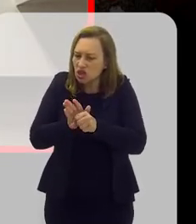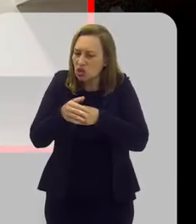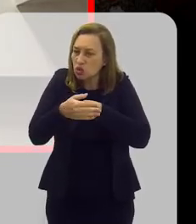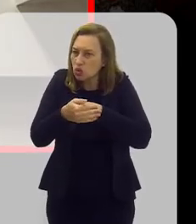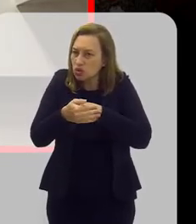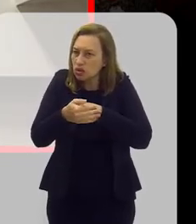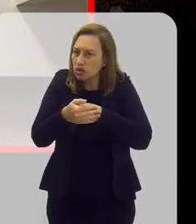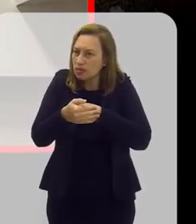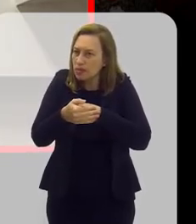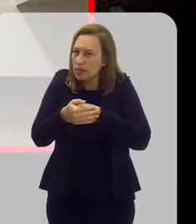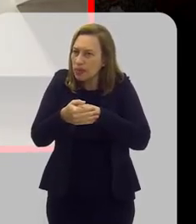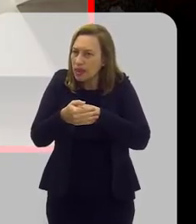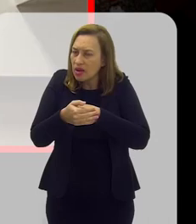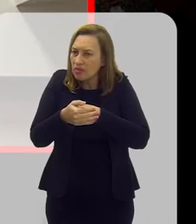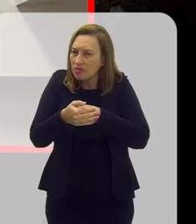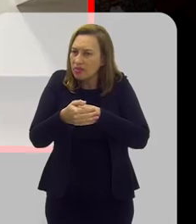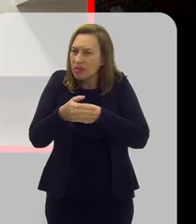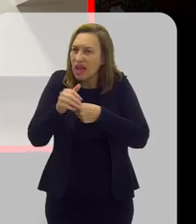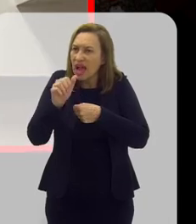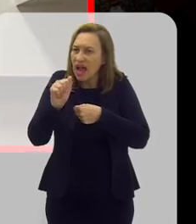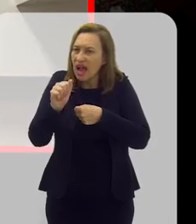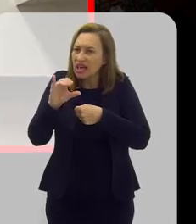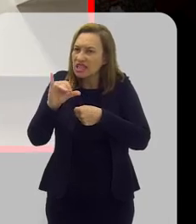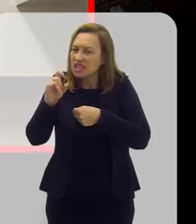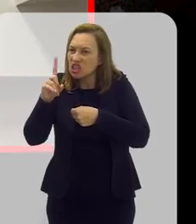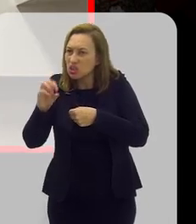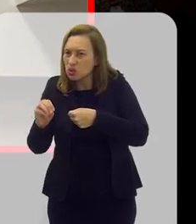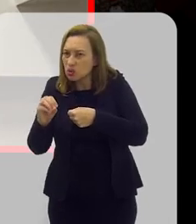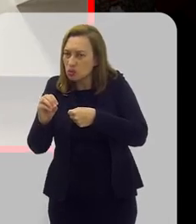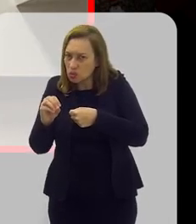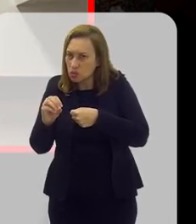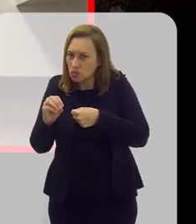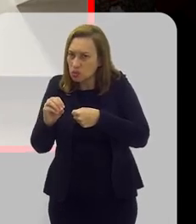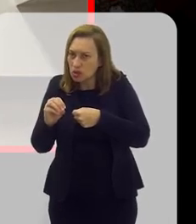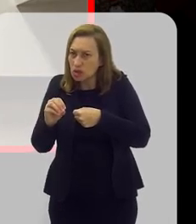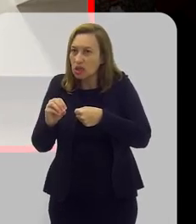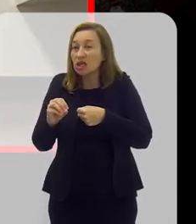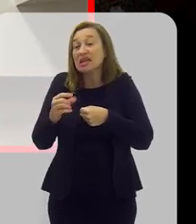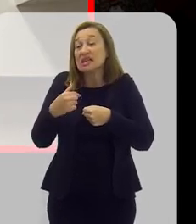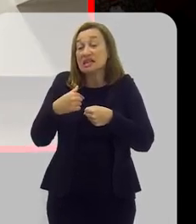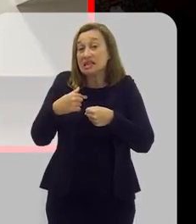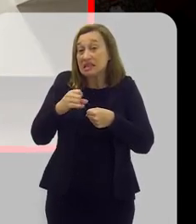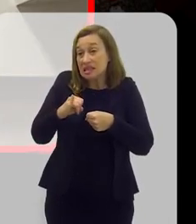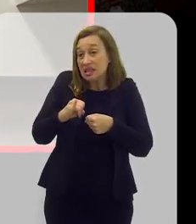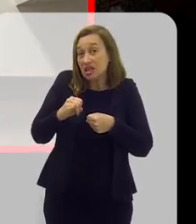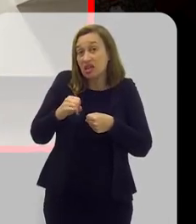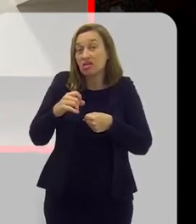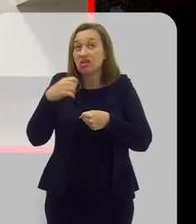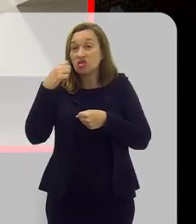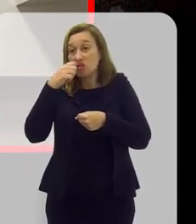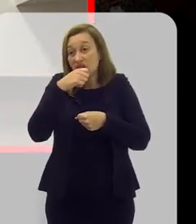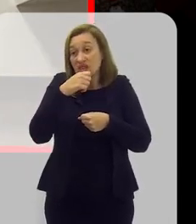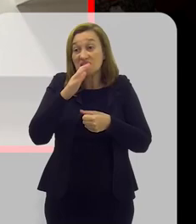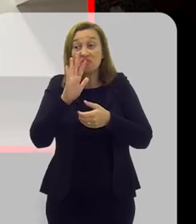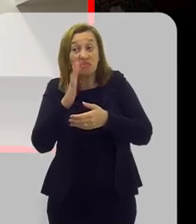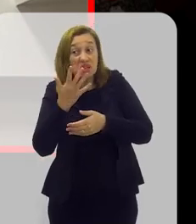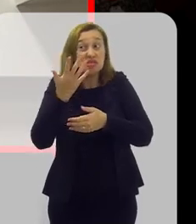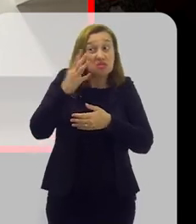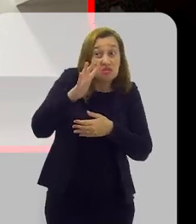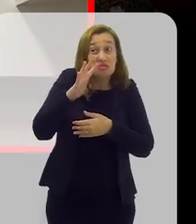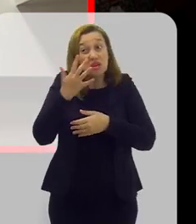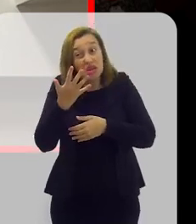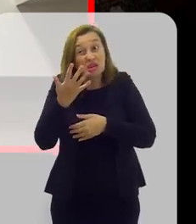vezes o ácido da bactéria, ela faz essa mancha e se a gente tem uma escovação mais ou menos,